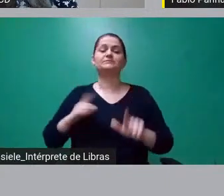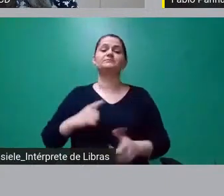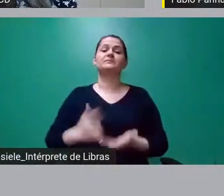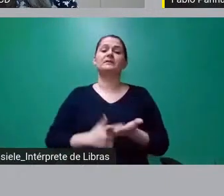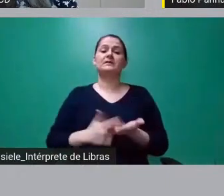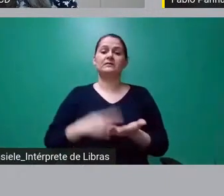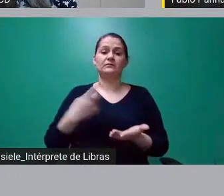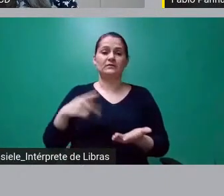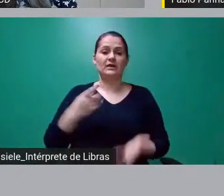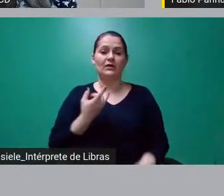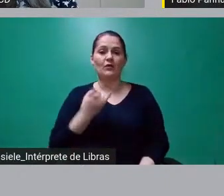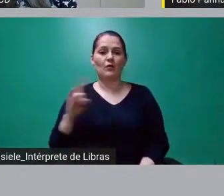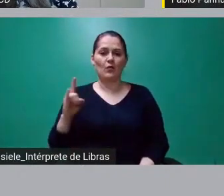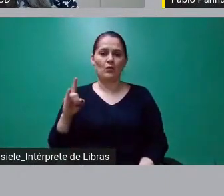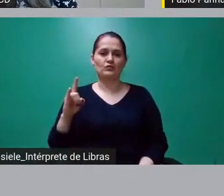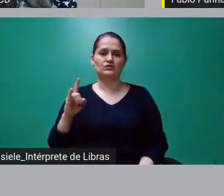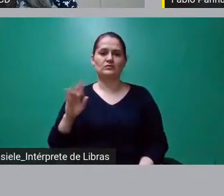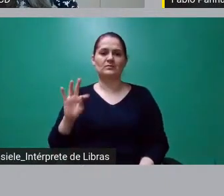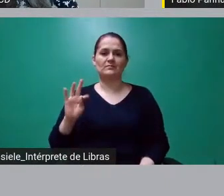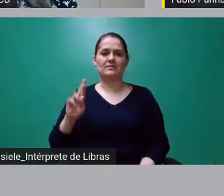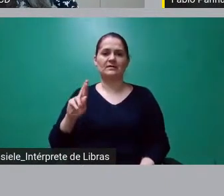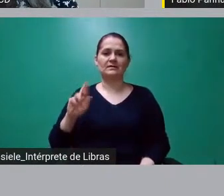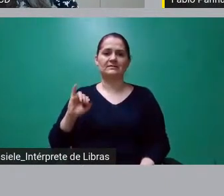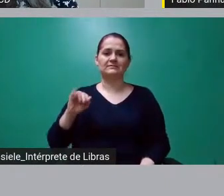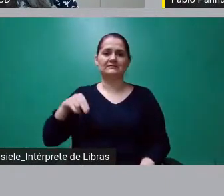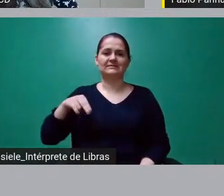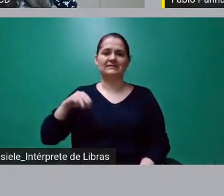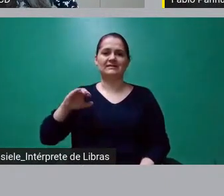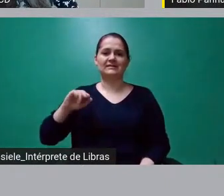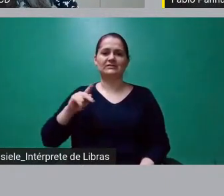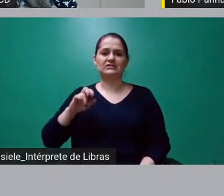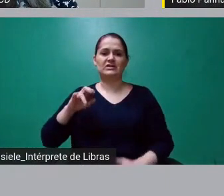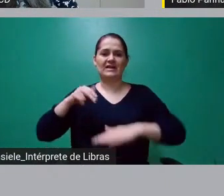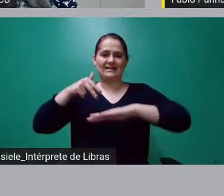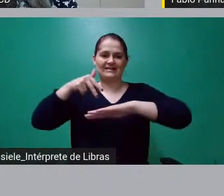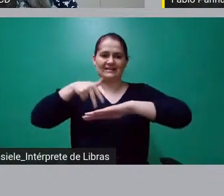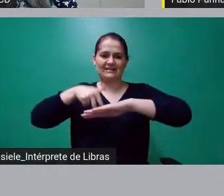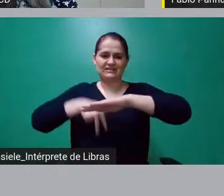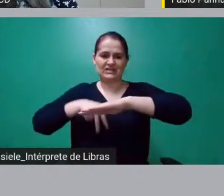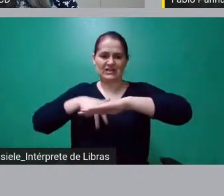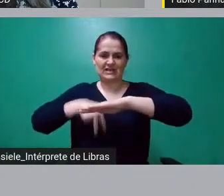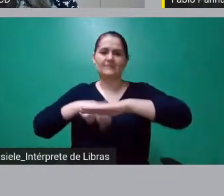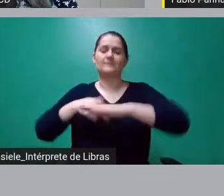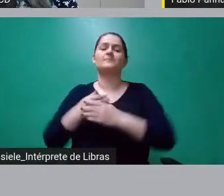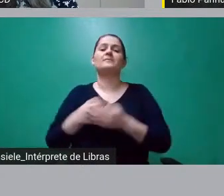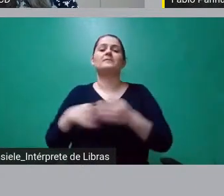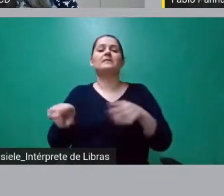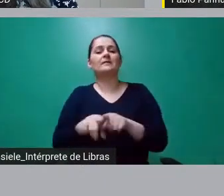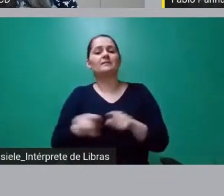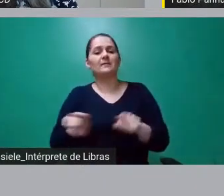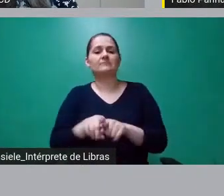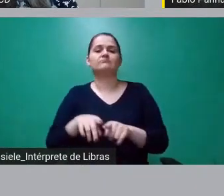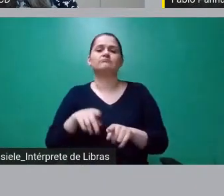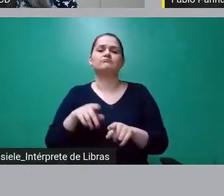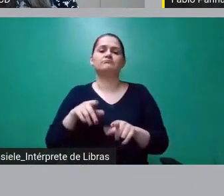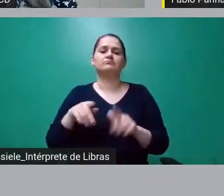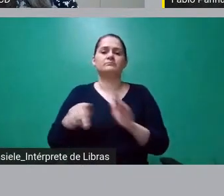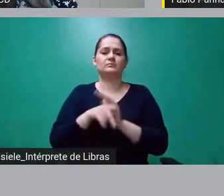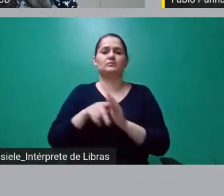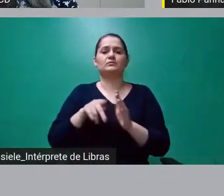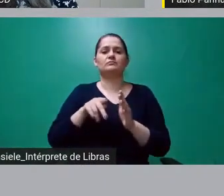Última Trincheira. É editor da TV Democracia, um canal que se pauta pela ética e cita o lema. É,